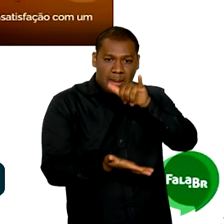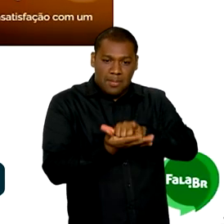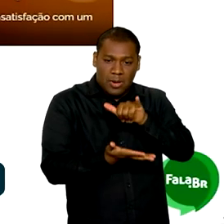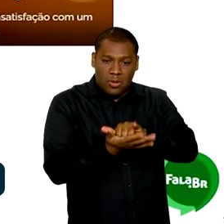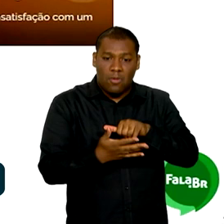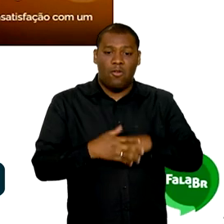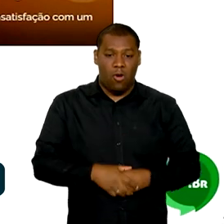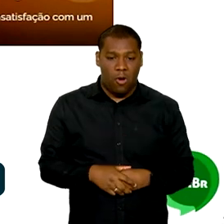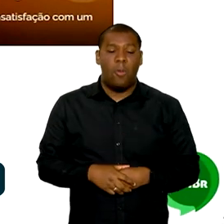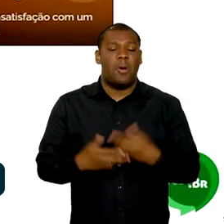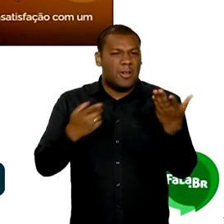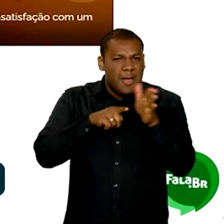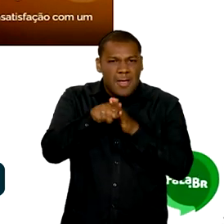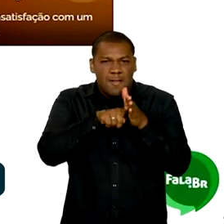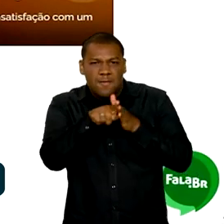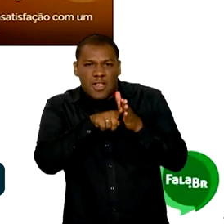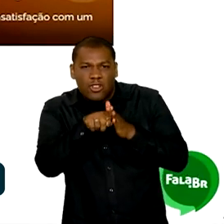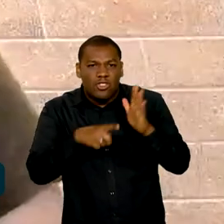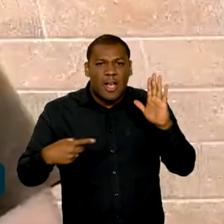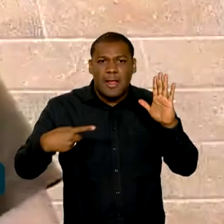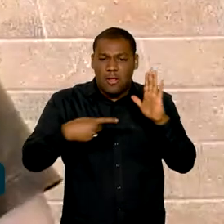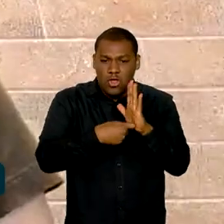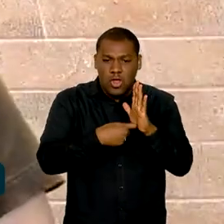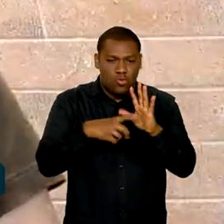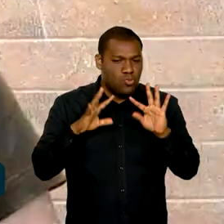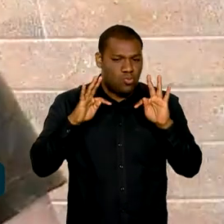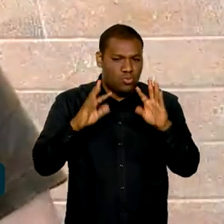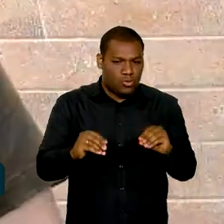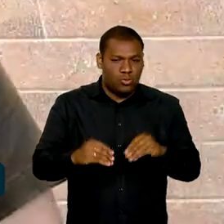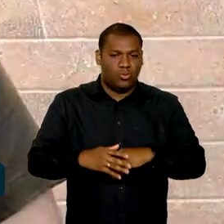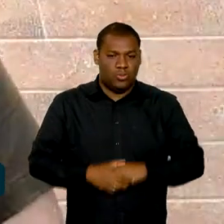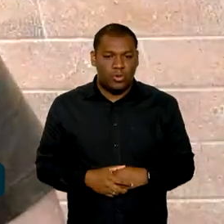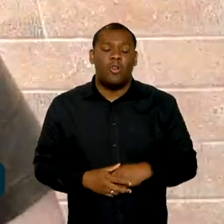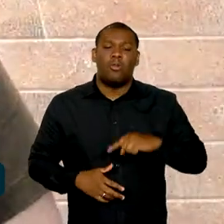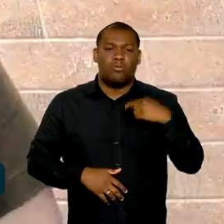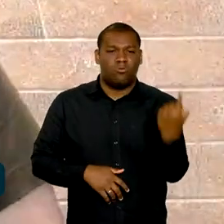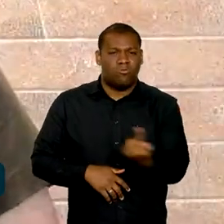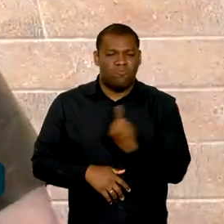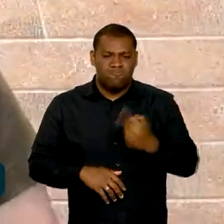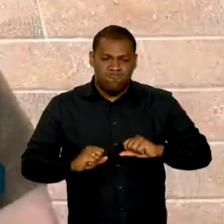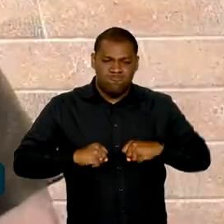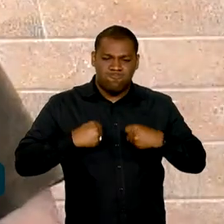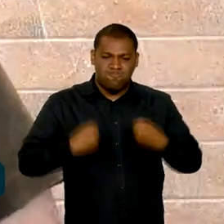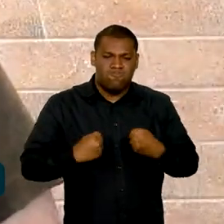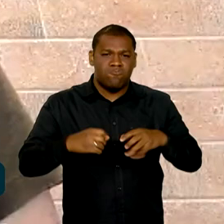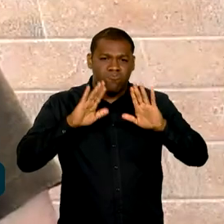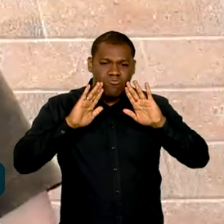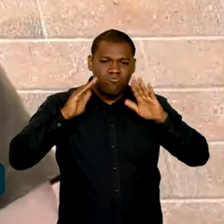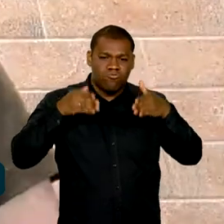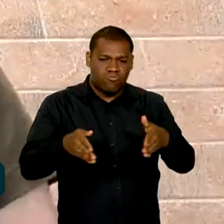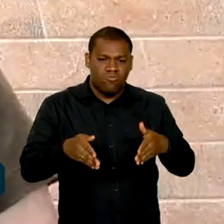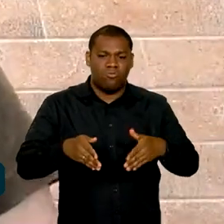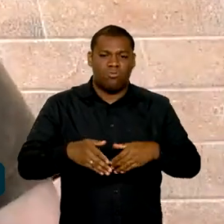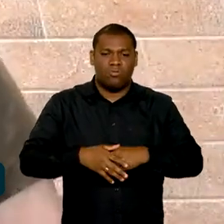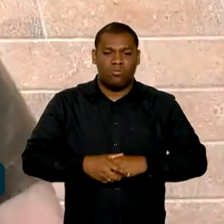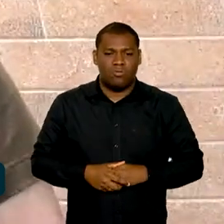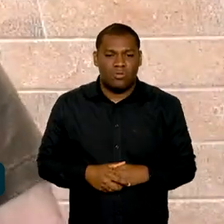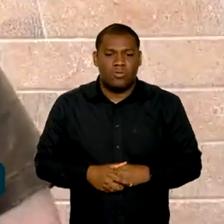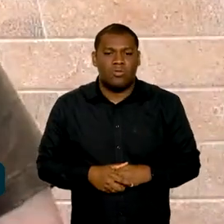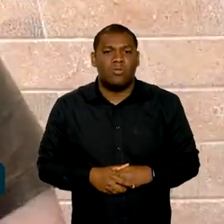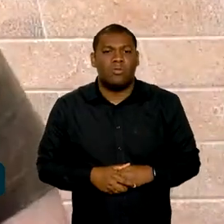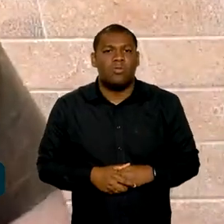investigar todas as denúncias recebidas. Nós estamos muito empenhados, muito determinados a